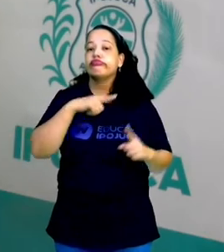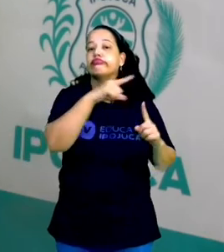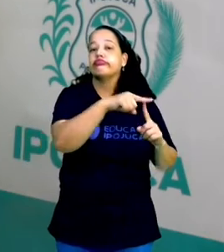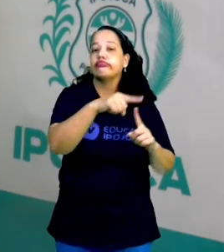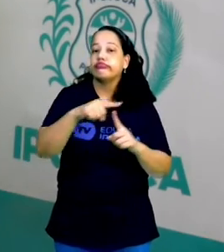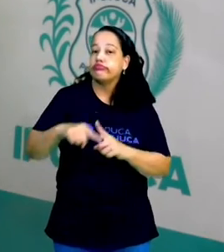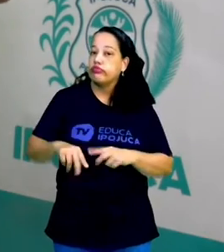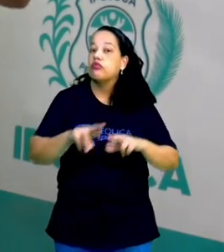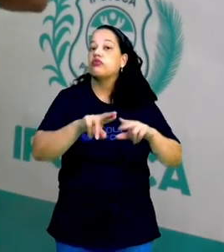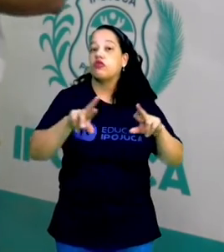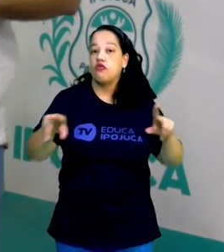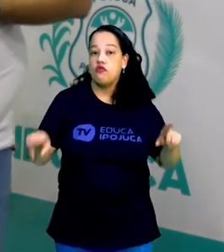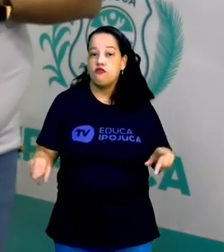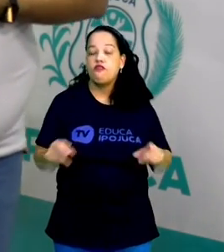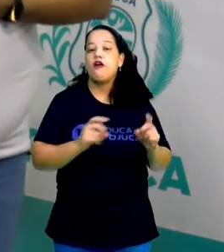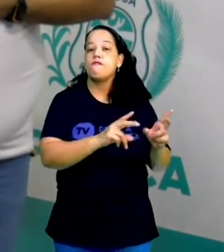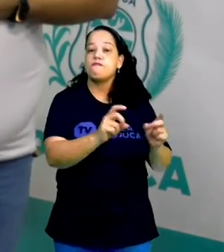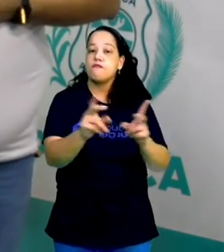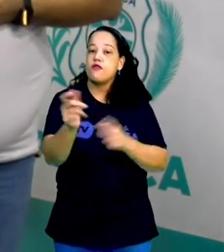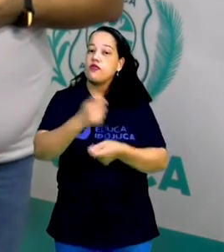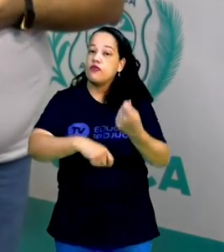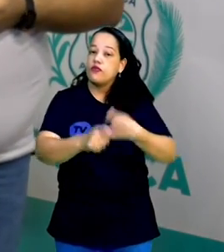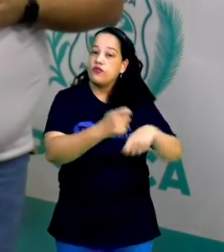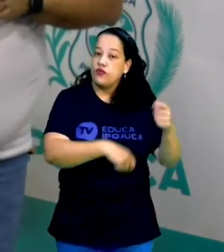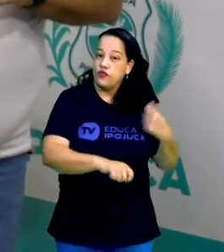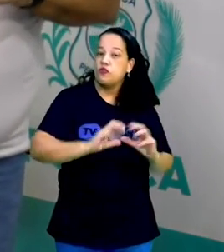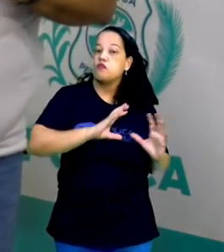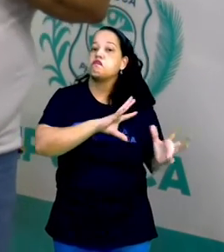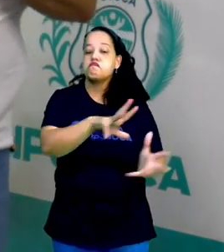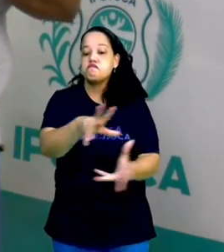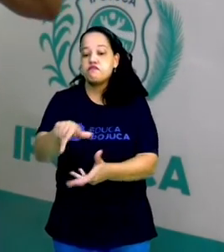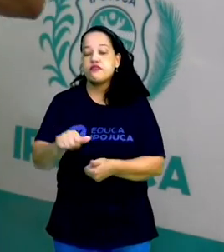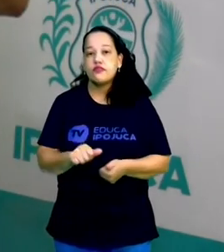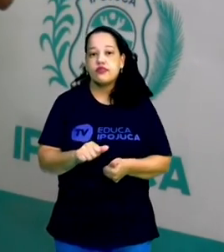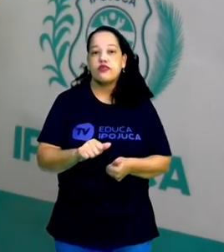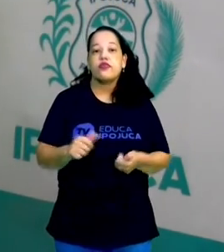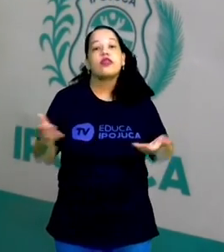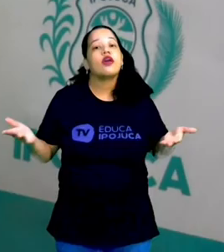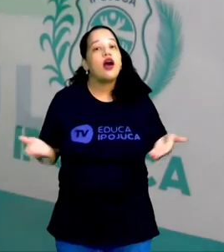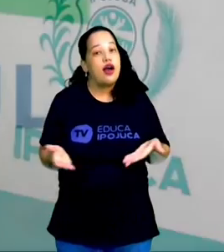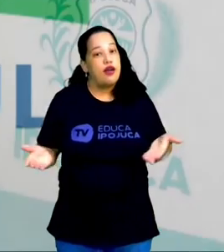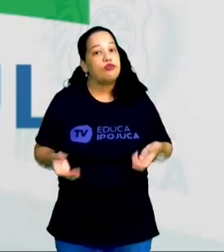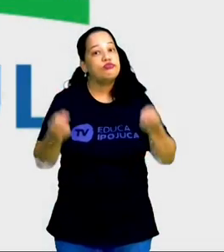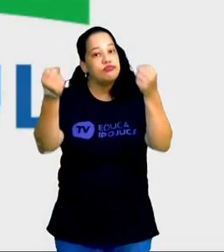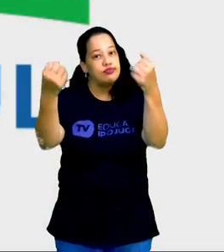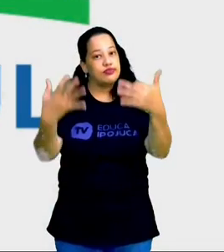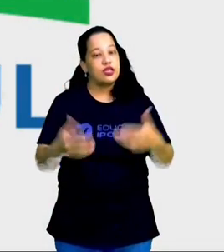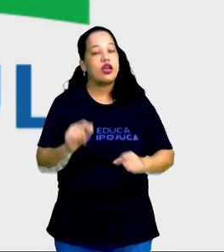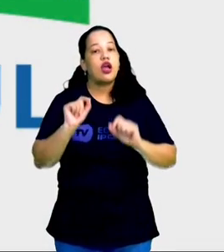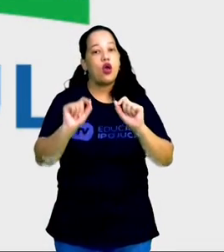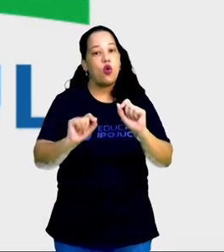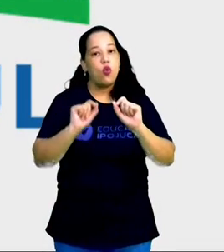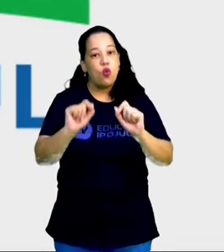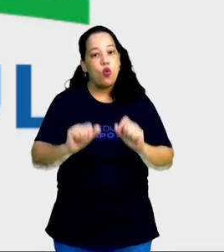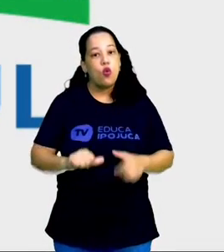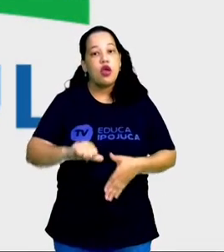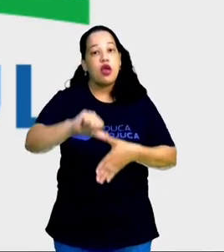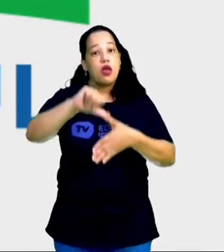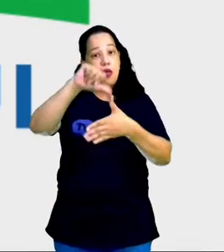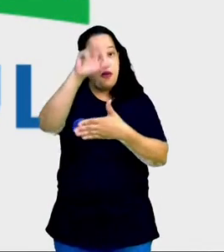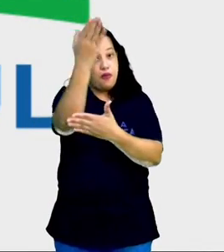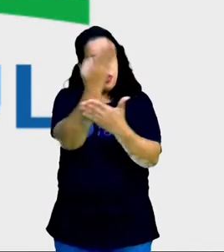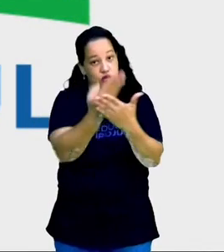minerais que são comercializados pelo mundo inteiro. Vamos falar agora do Mercosul, que é o mercado comum